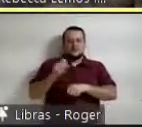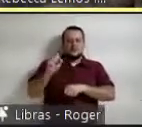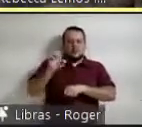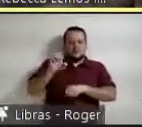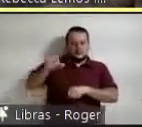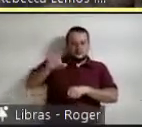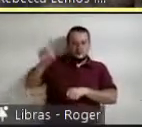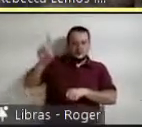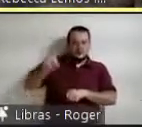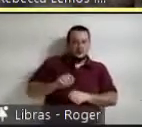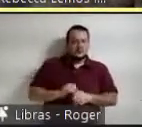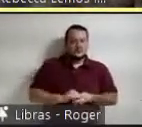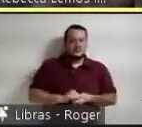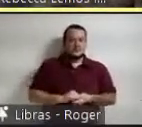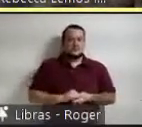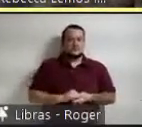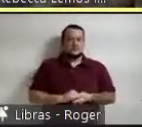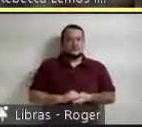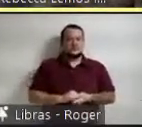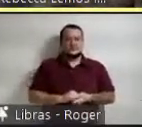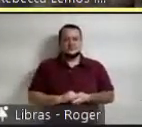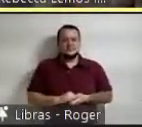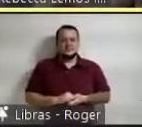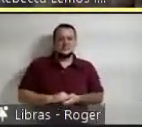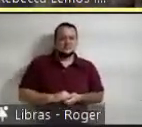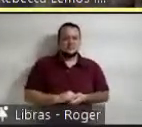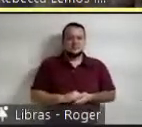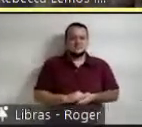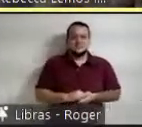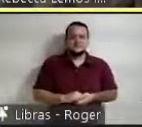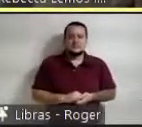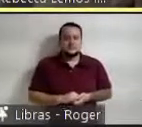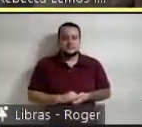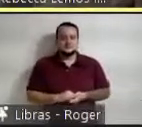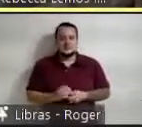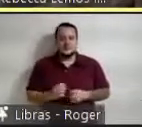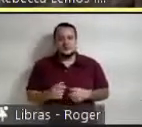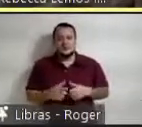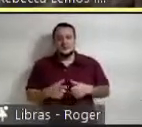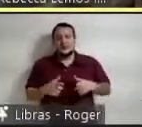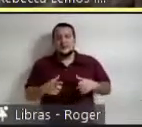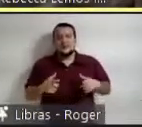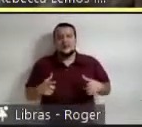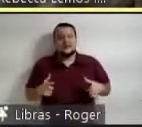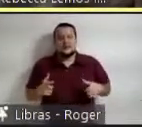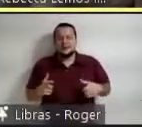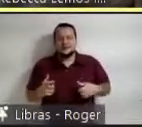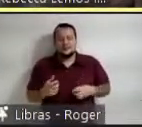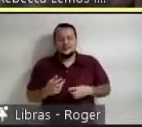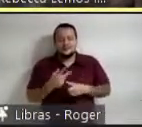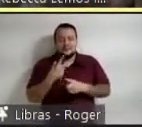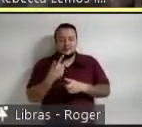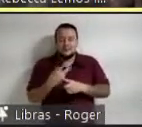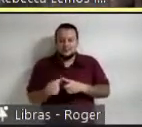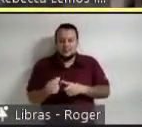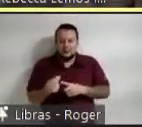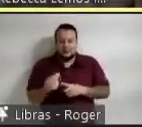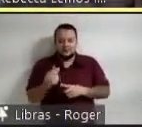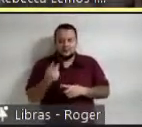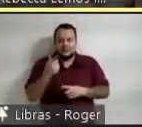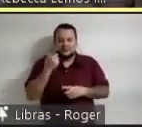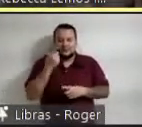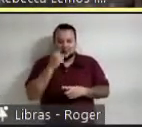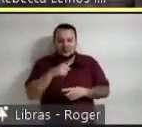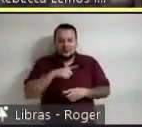essa para nós é a nossa grande pequena vitória de poder ter um espaço onde a gente inverta